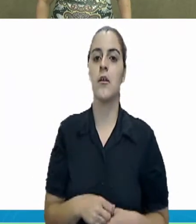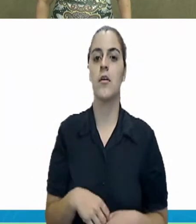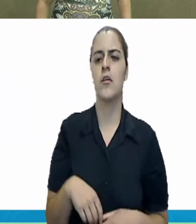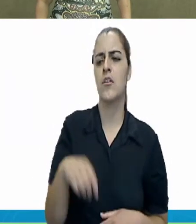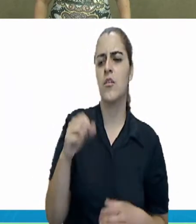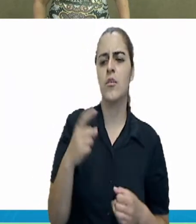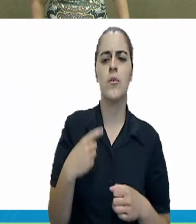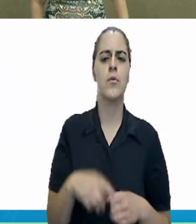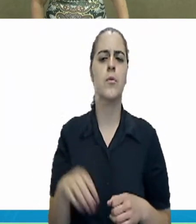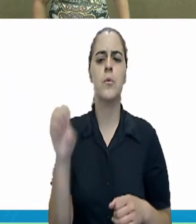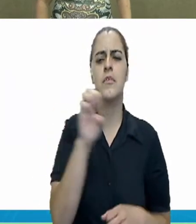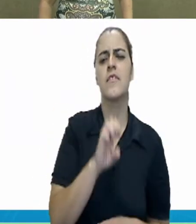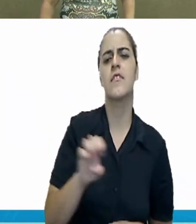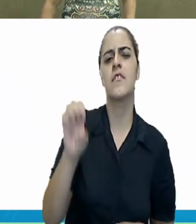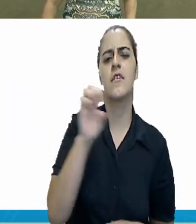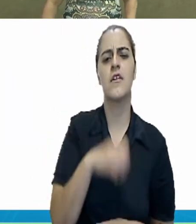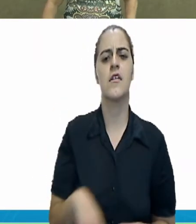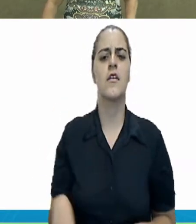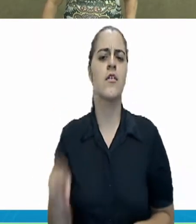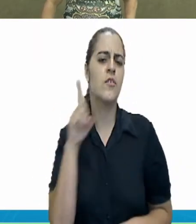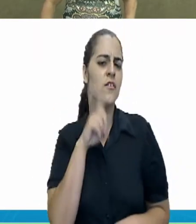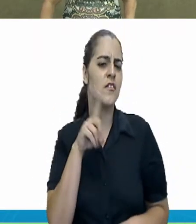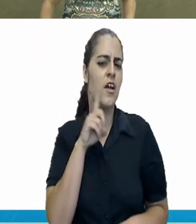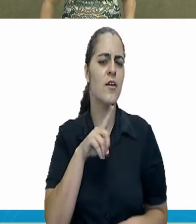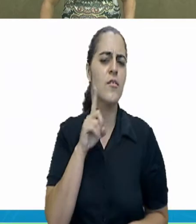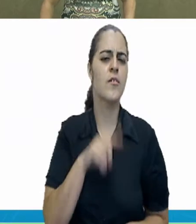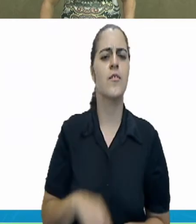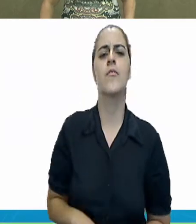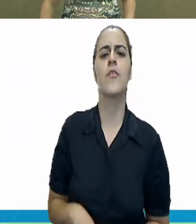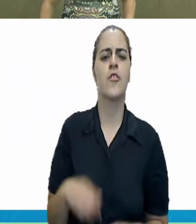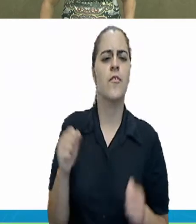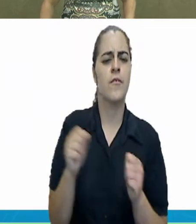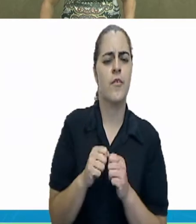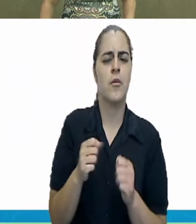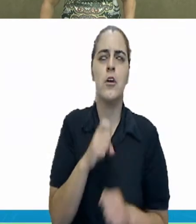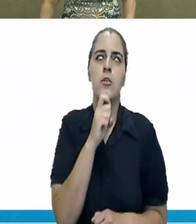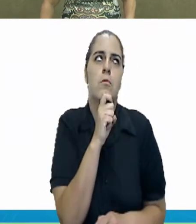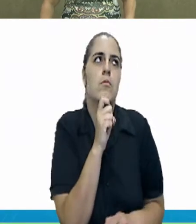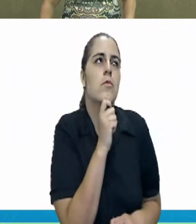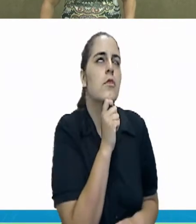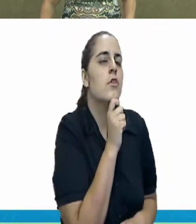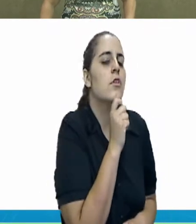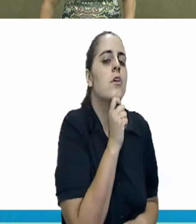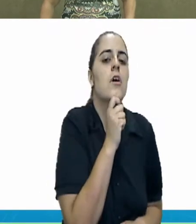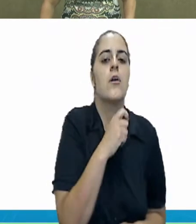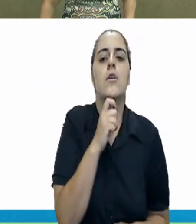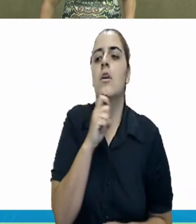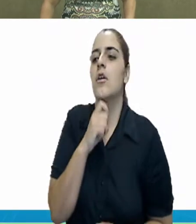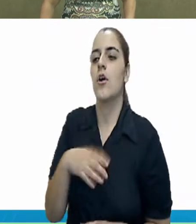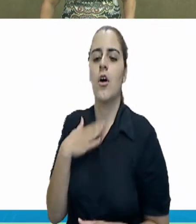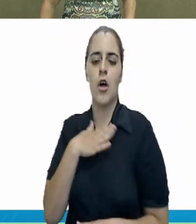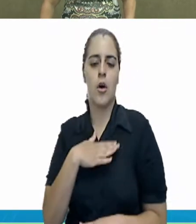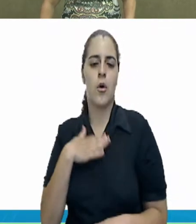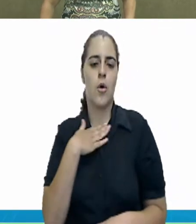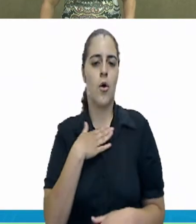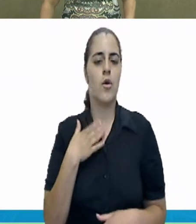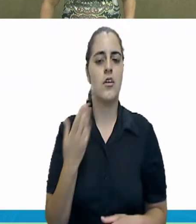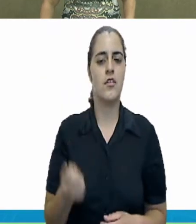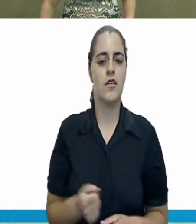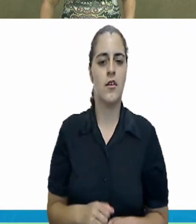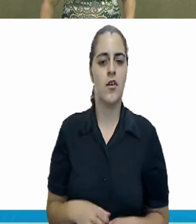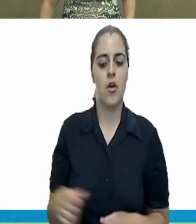um estado dos Estados Unidos, onde faz muito frio. Por isso, gosta de